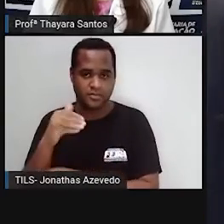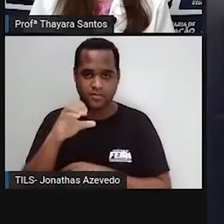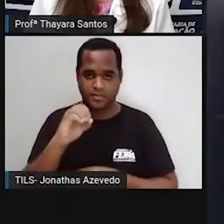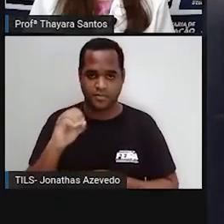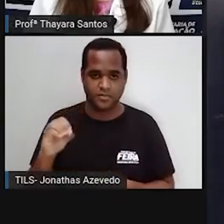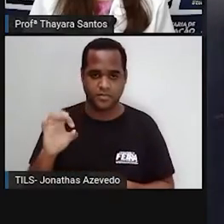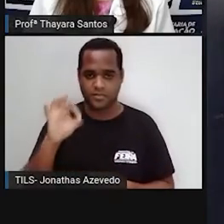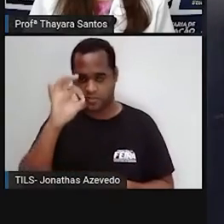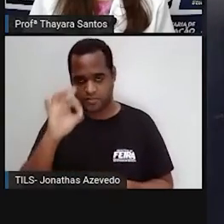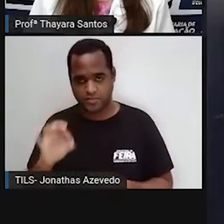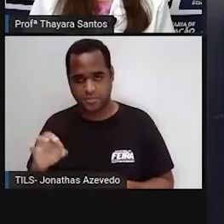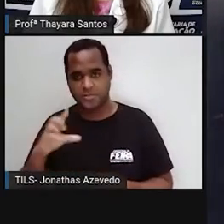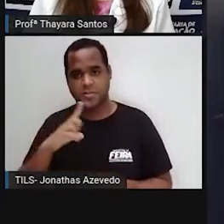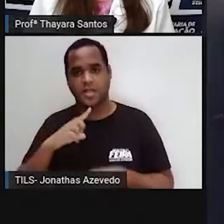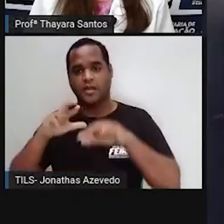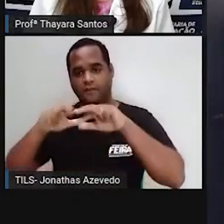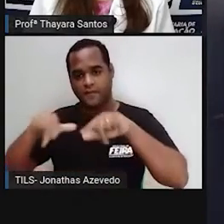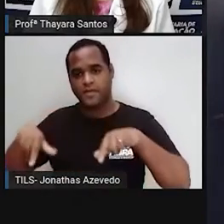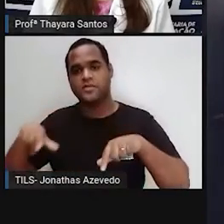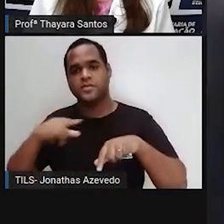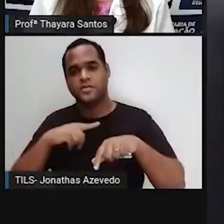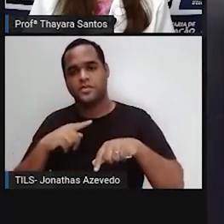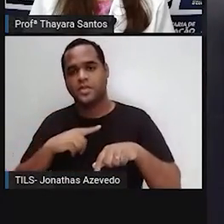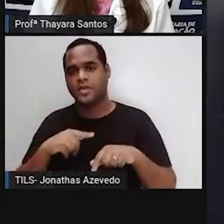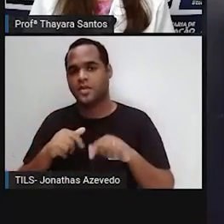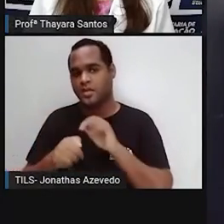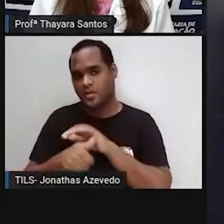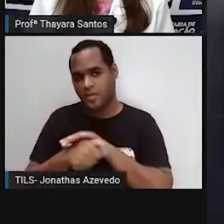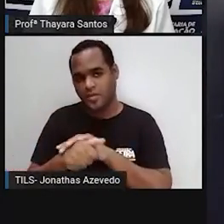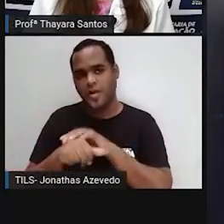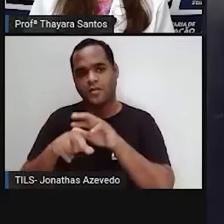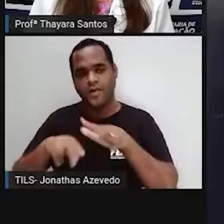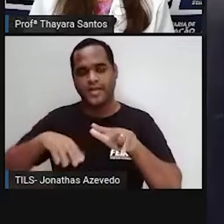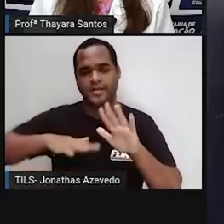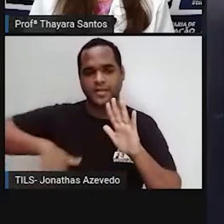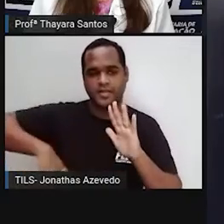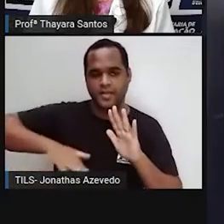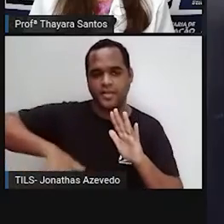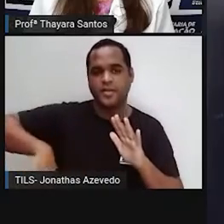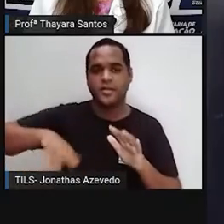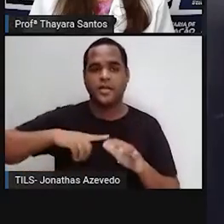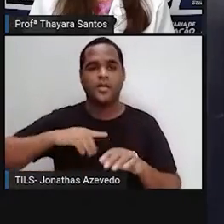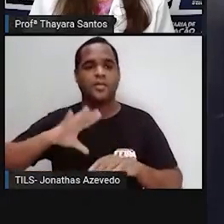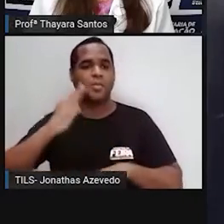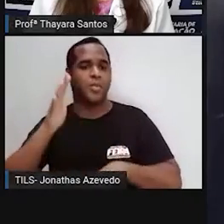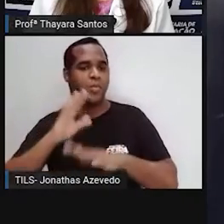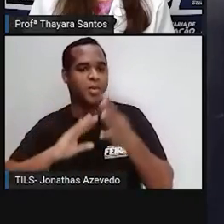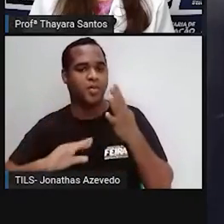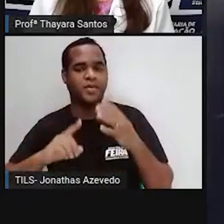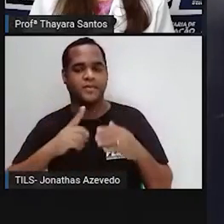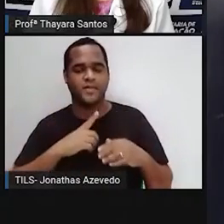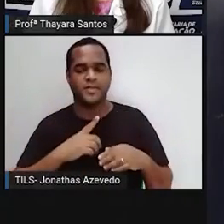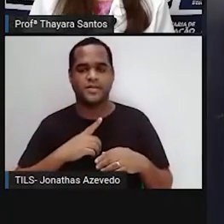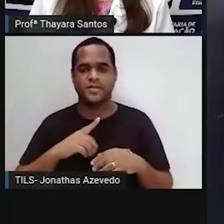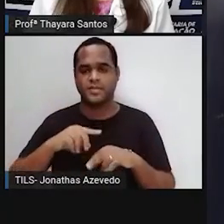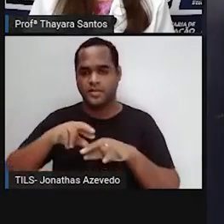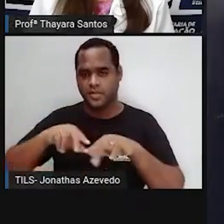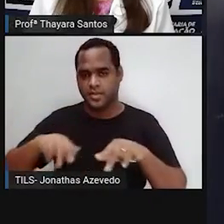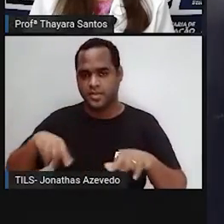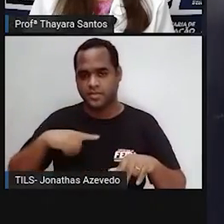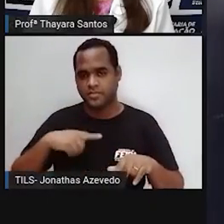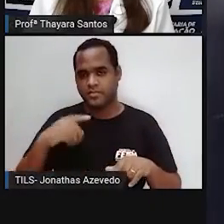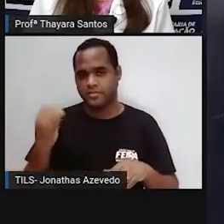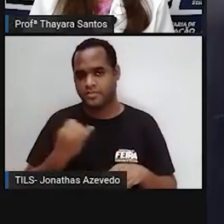indivíduos de tartaruga marinha nos oceanos e tem outros dados também, a indústria do plástico é muito